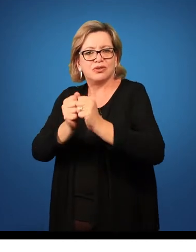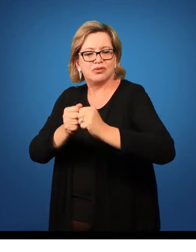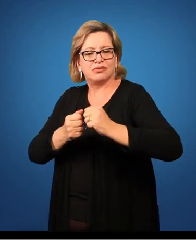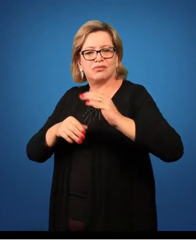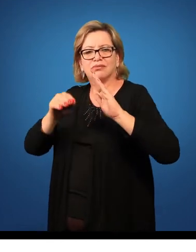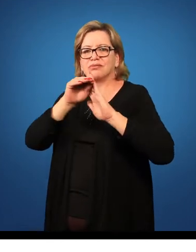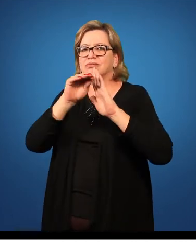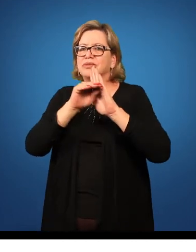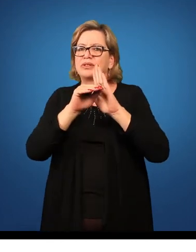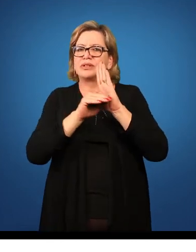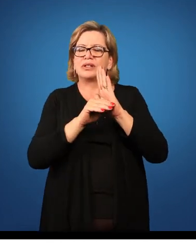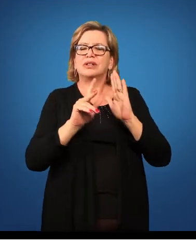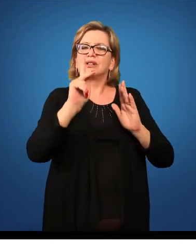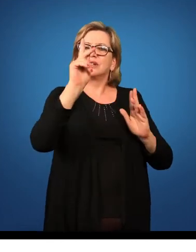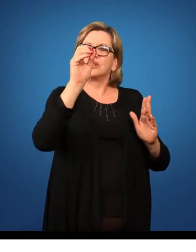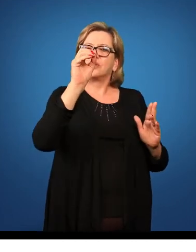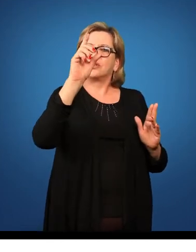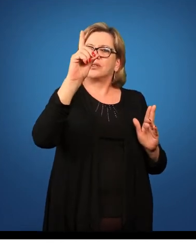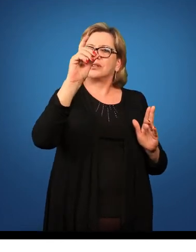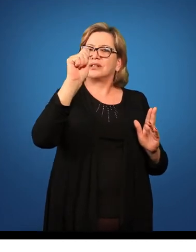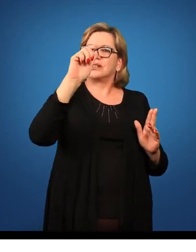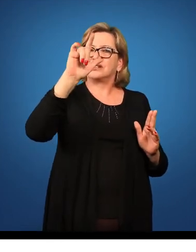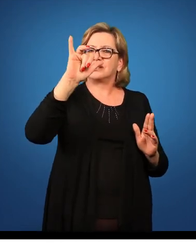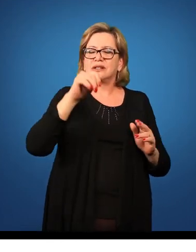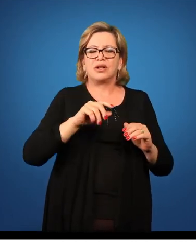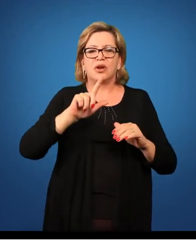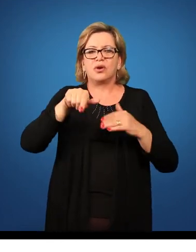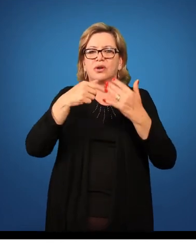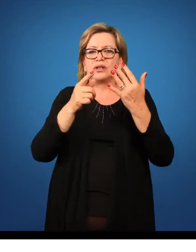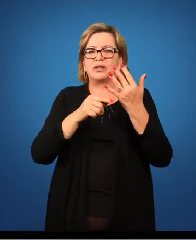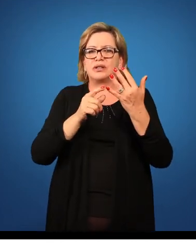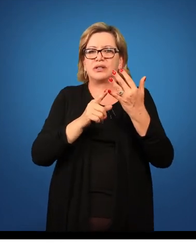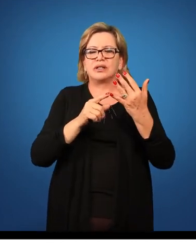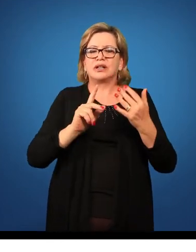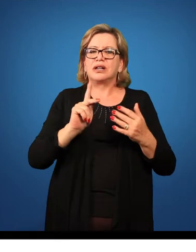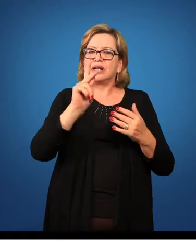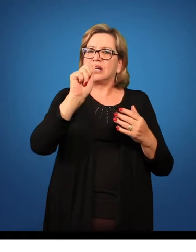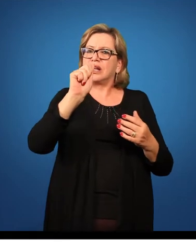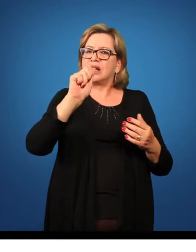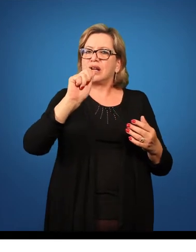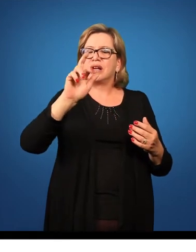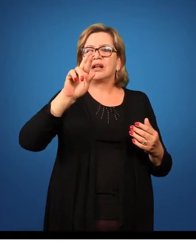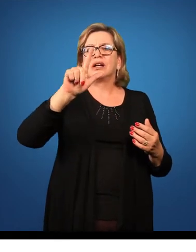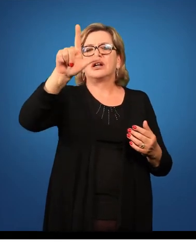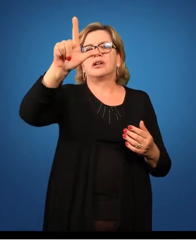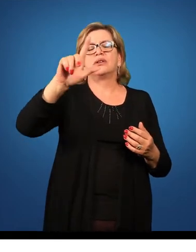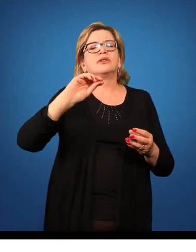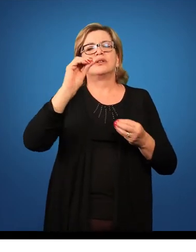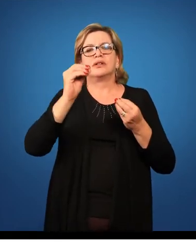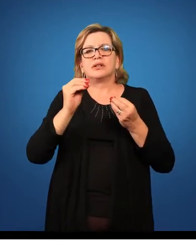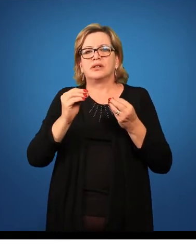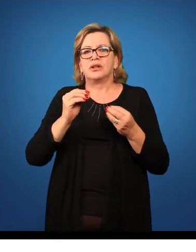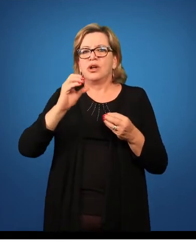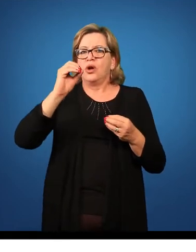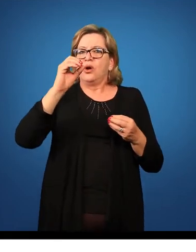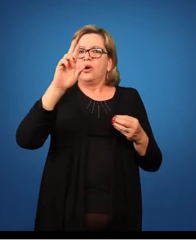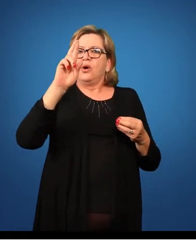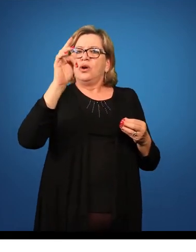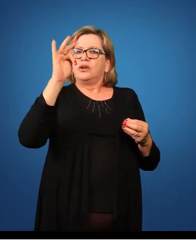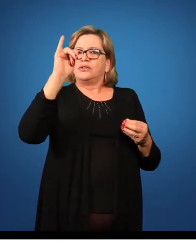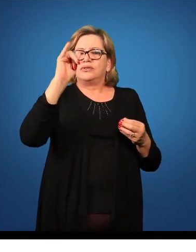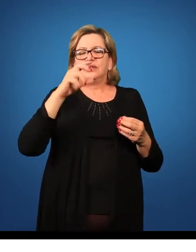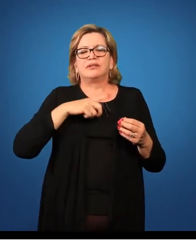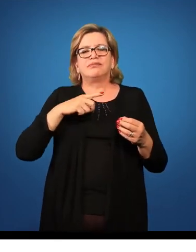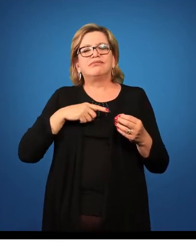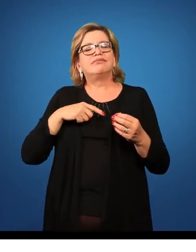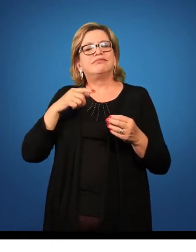propostas de Codale. Outro propositor também é Kaurf. O Kaurf, ele é autor de